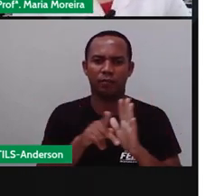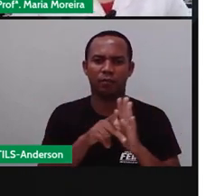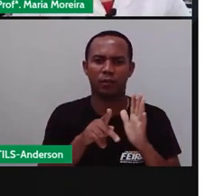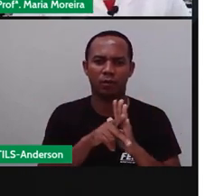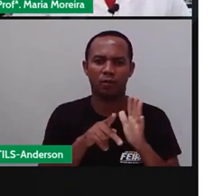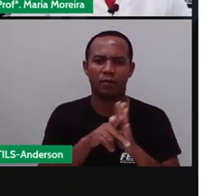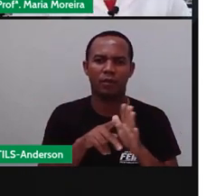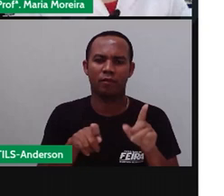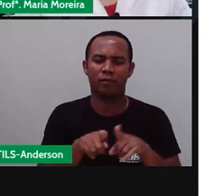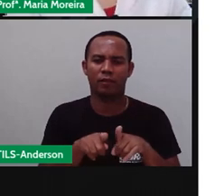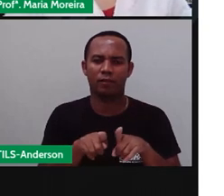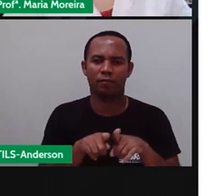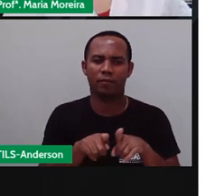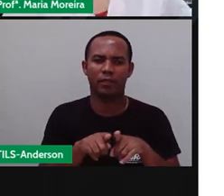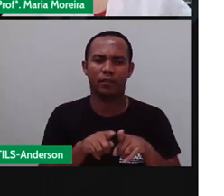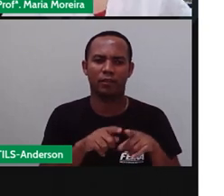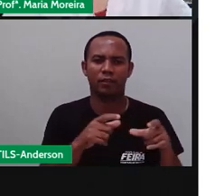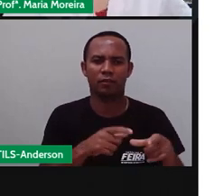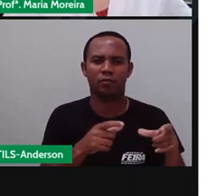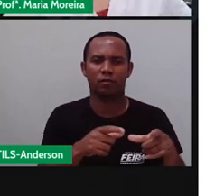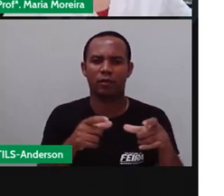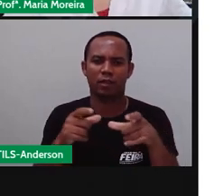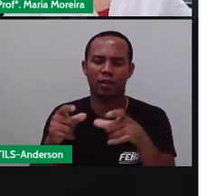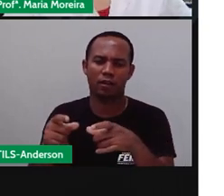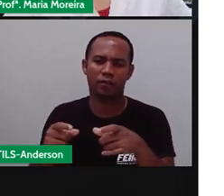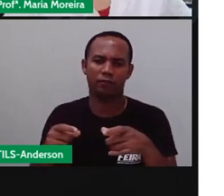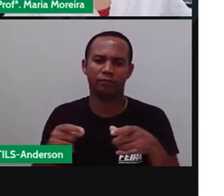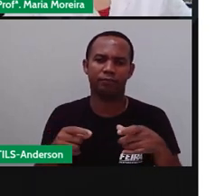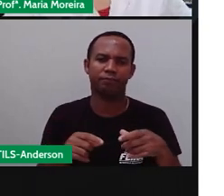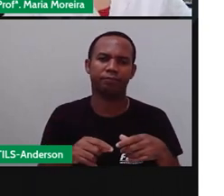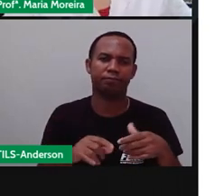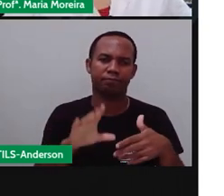lendas, né, da localidade, da região.